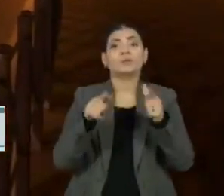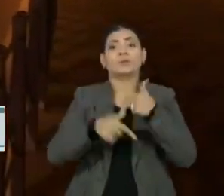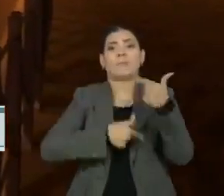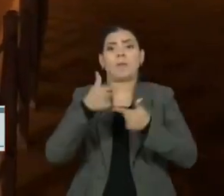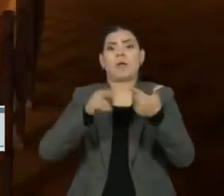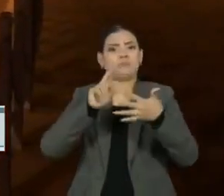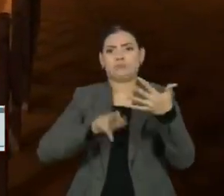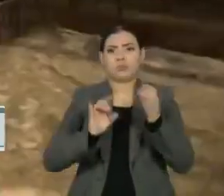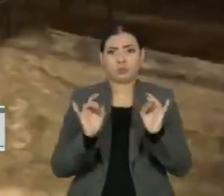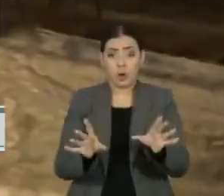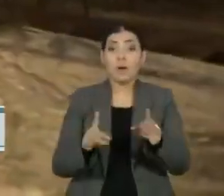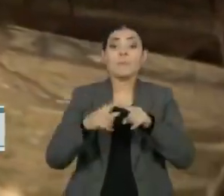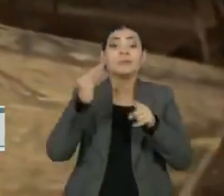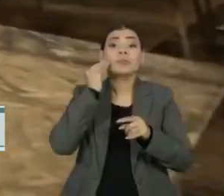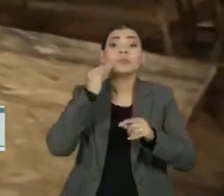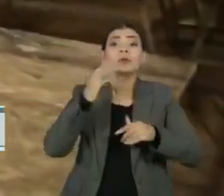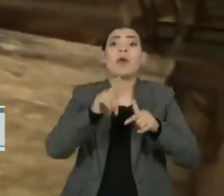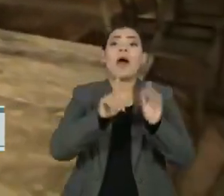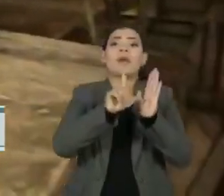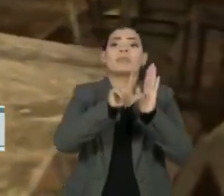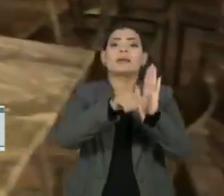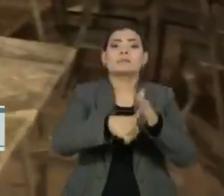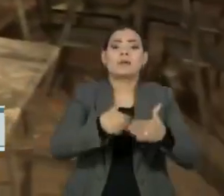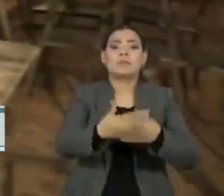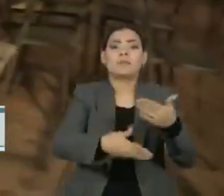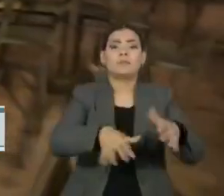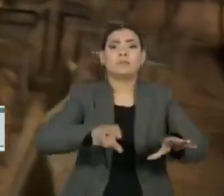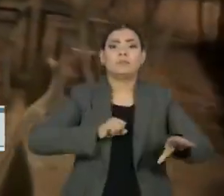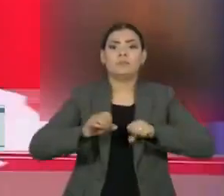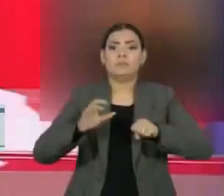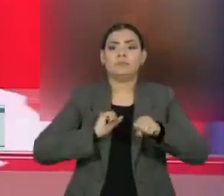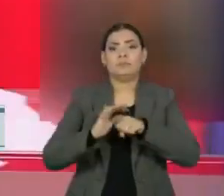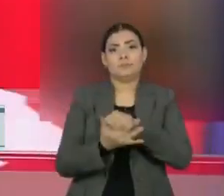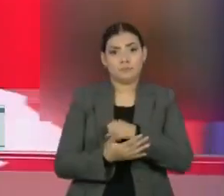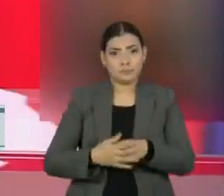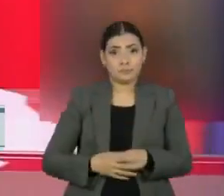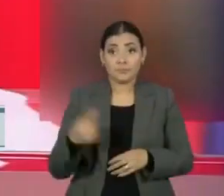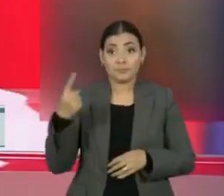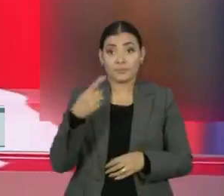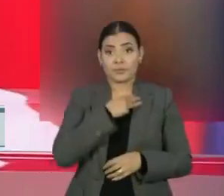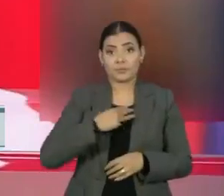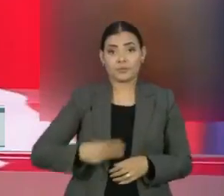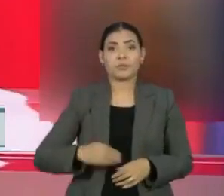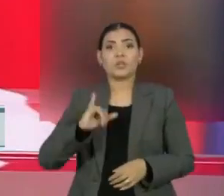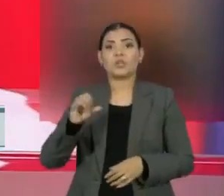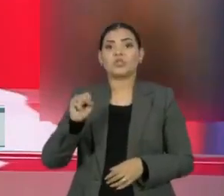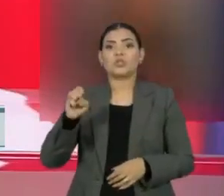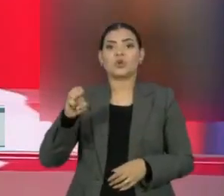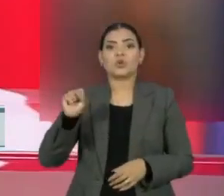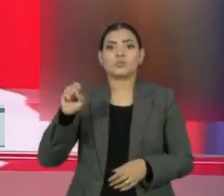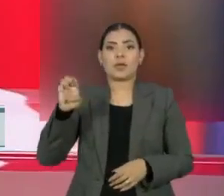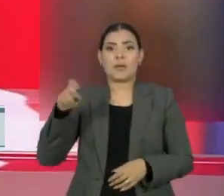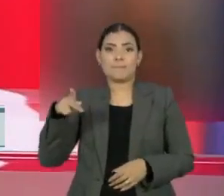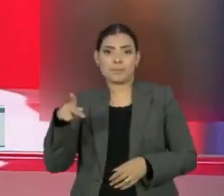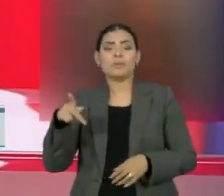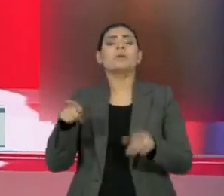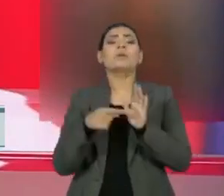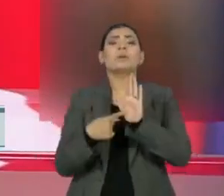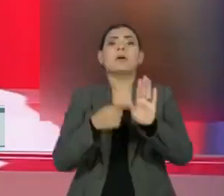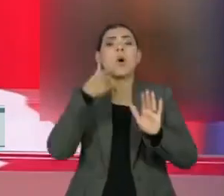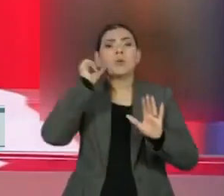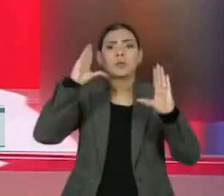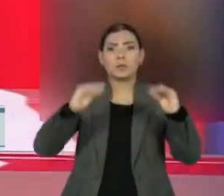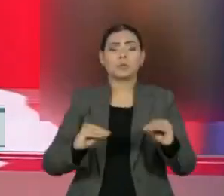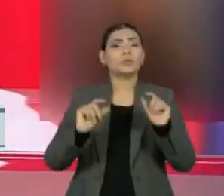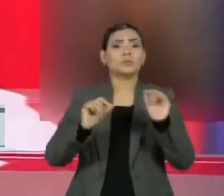trabalho, numa tentativa de retardar o surto de infecções por Covid-19. O primeiro-ministro Giuseppe Conte anunciou ontem à noite o que